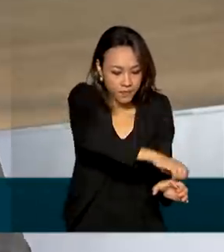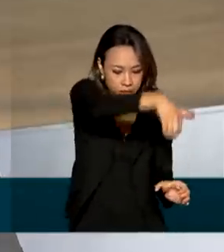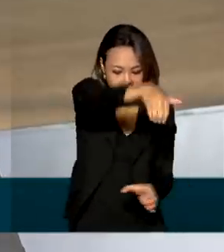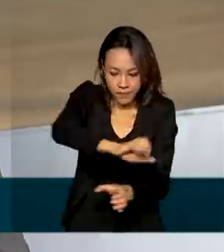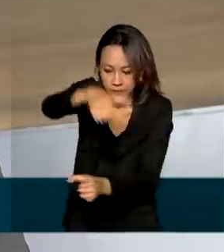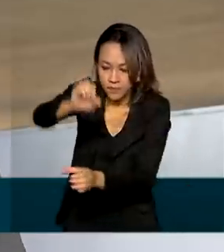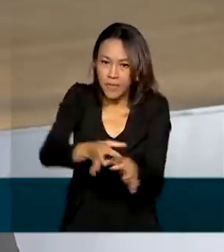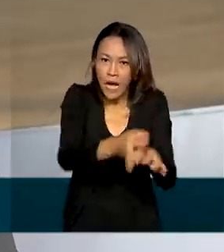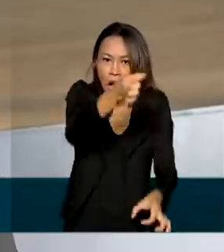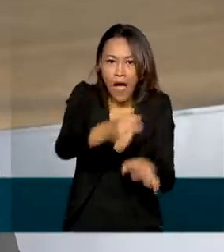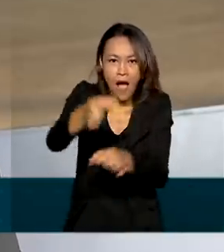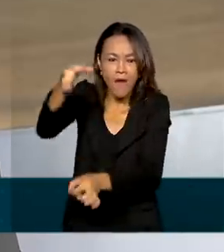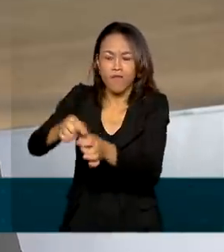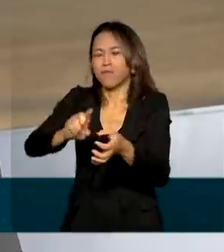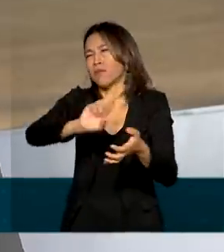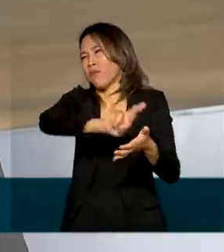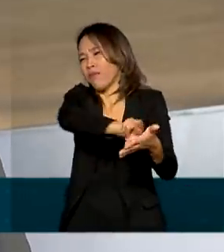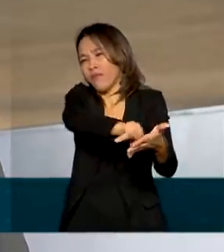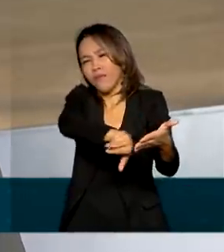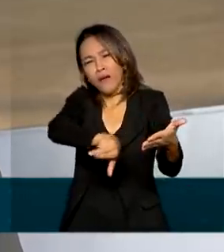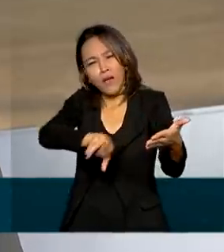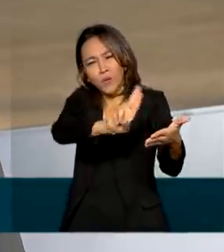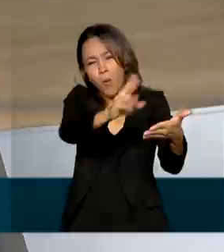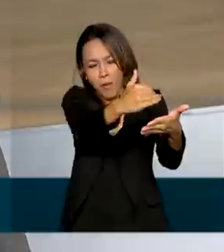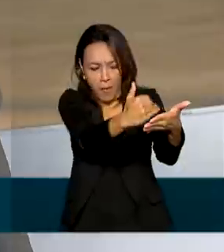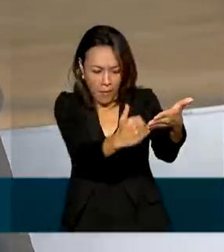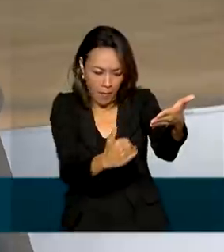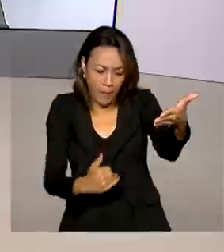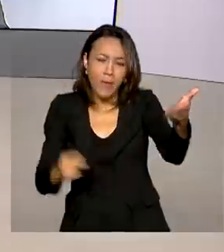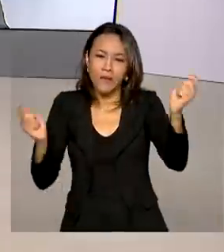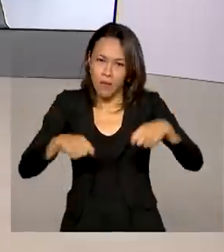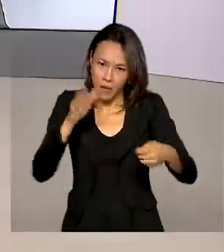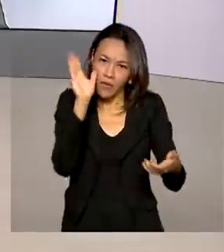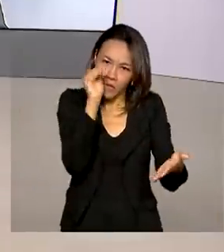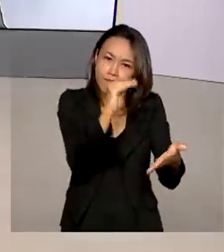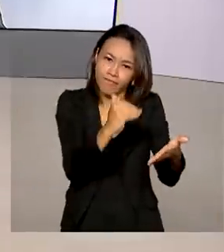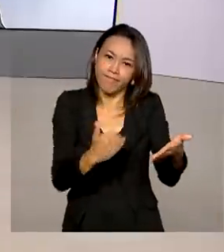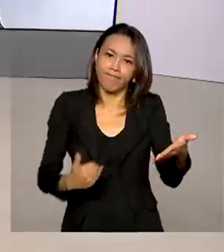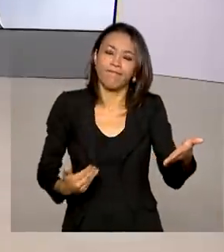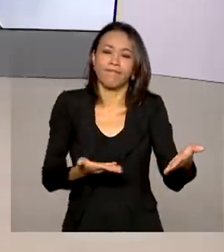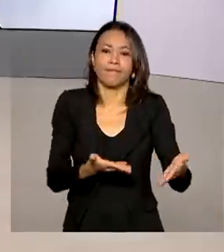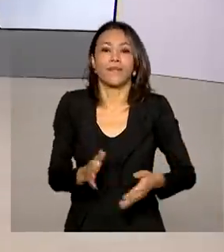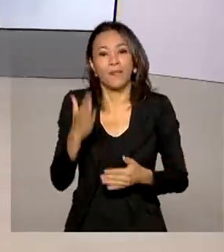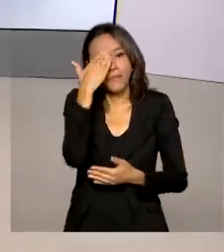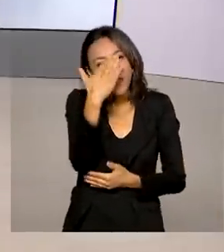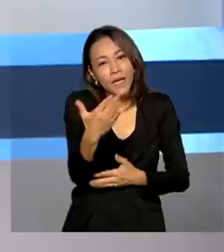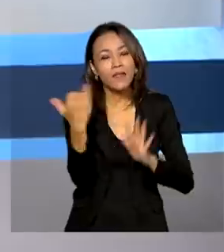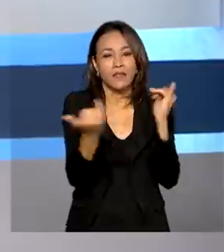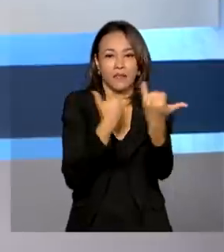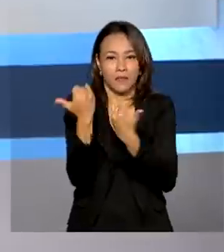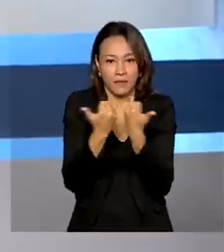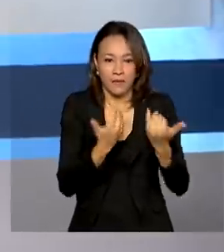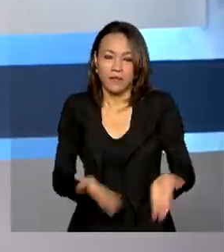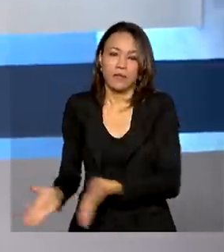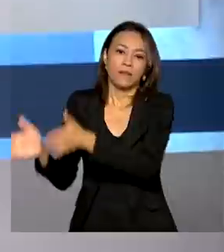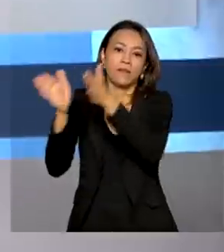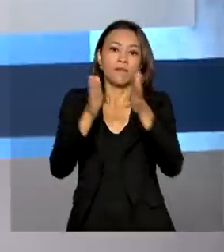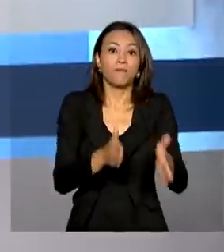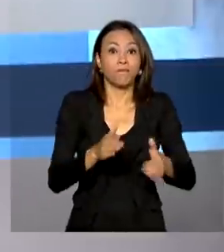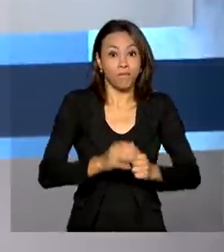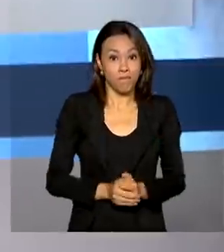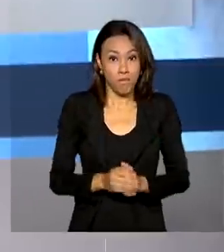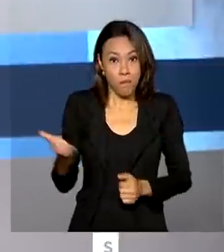uma lista ampla, vale a pena conferir, está no Diário Oficial, Renata. Tá certo, Márcia. Muito obrigada pelas suas informações. Os